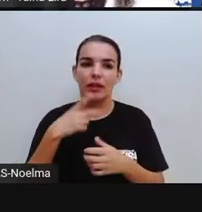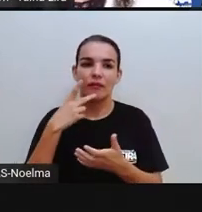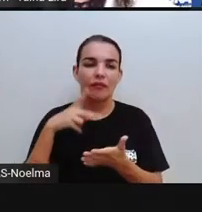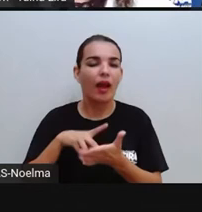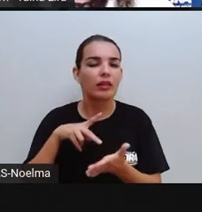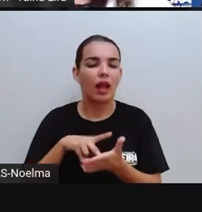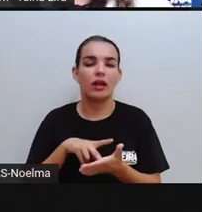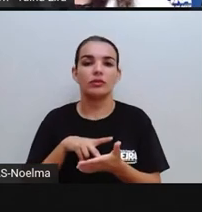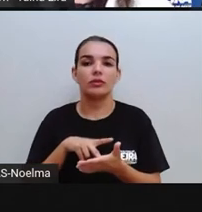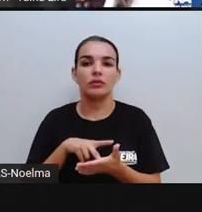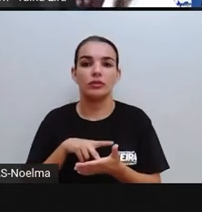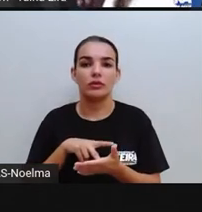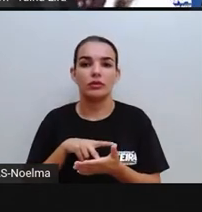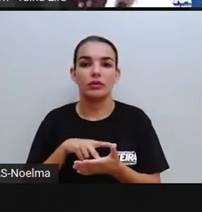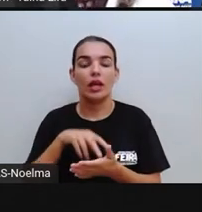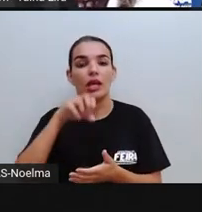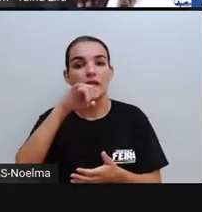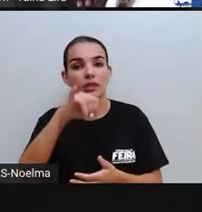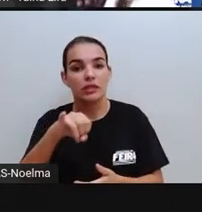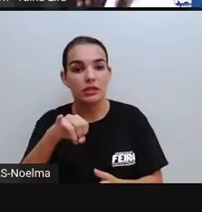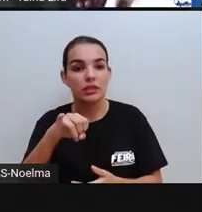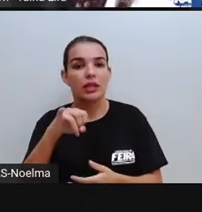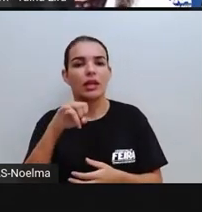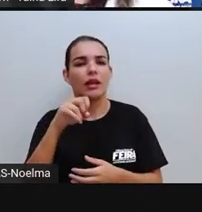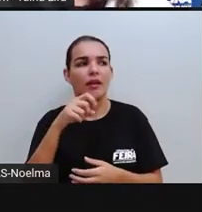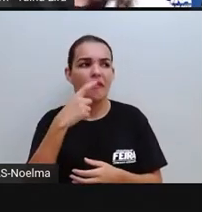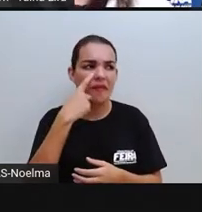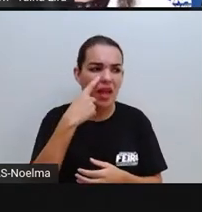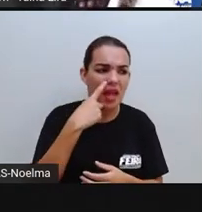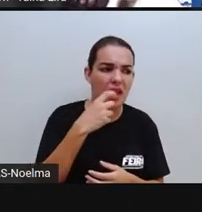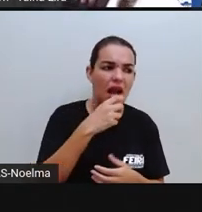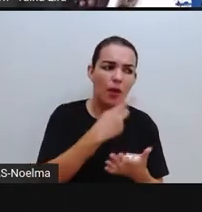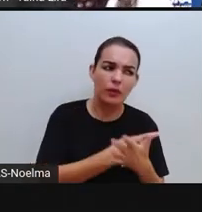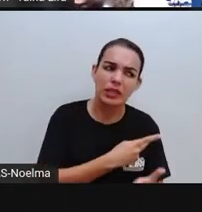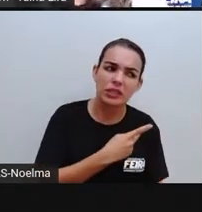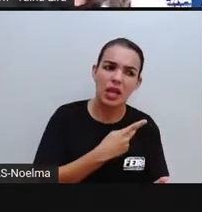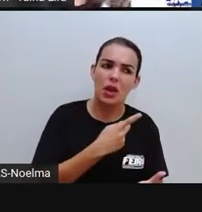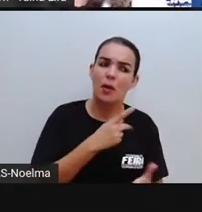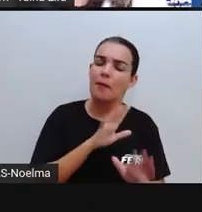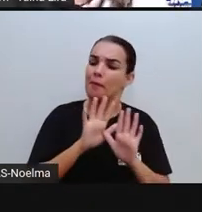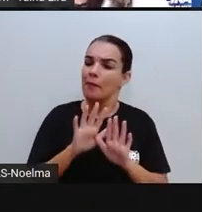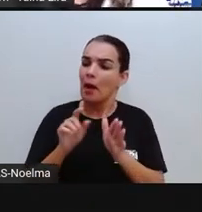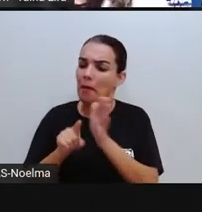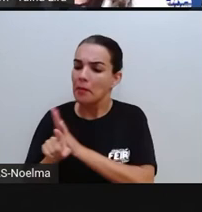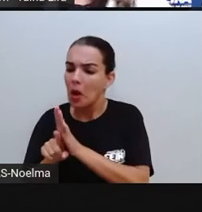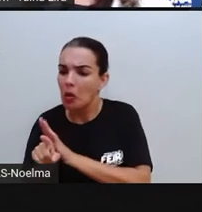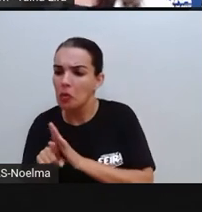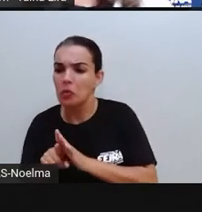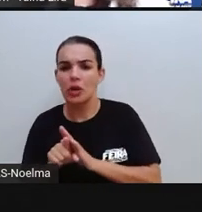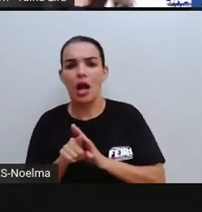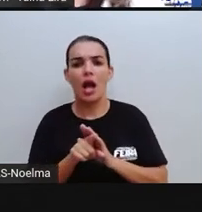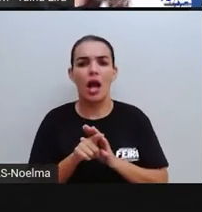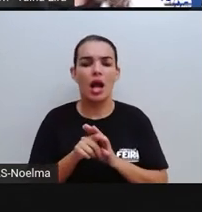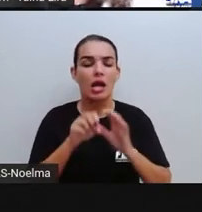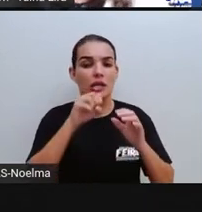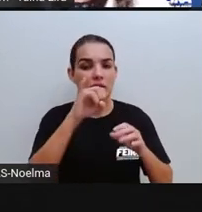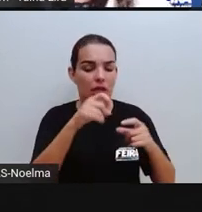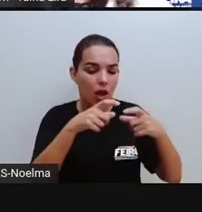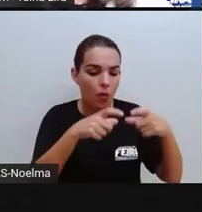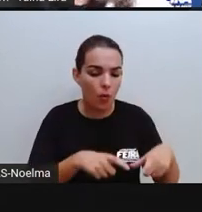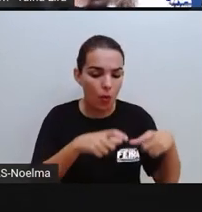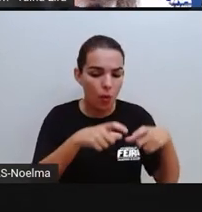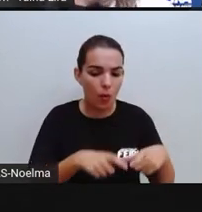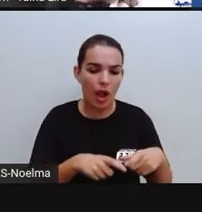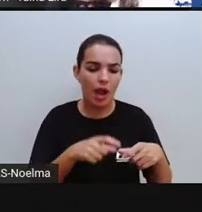essa pessoa aqui mesmo, realmente isso aqui aconteceu, realmente essa fonte aqui é uma fonte